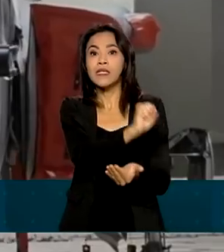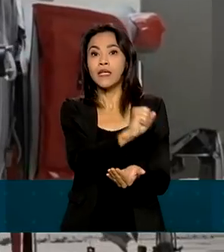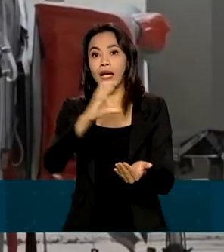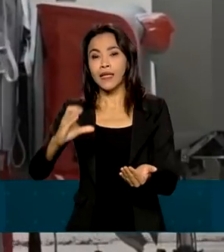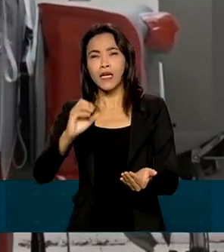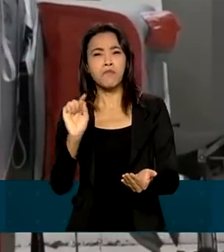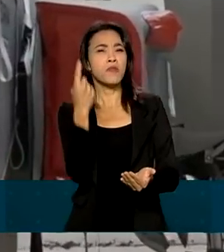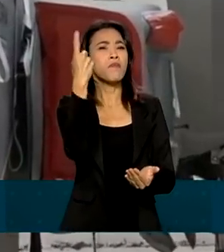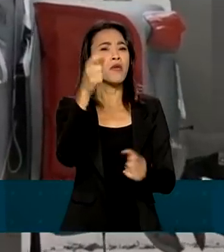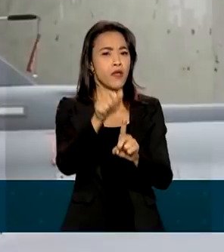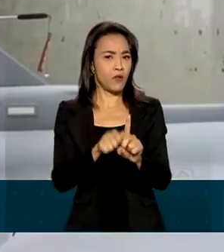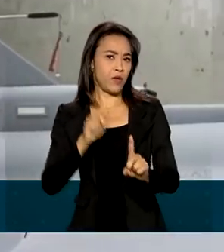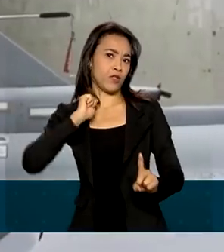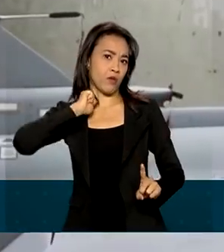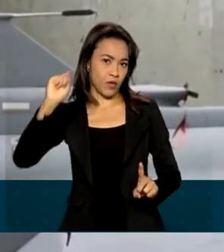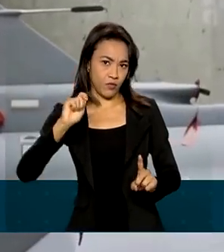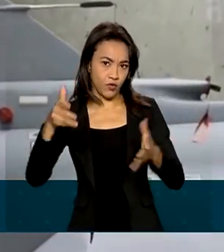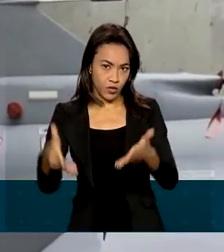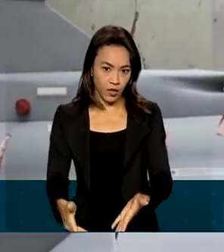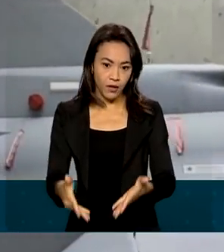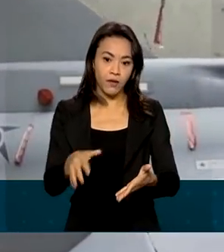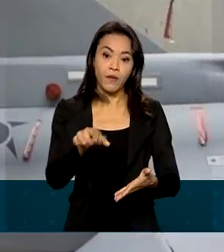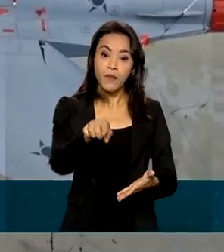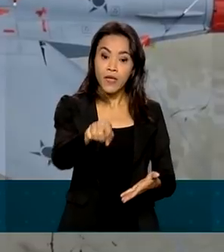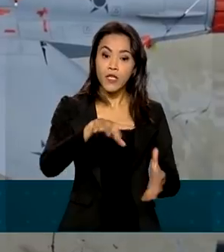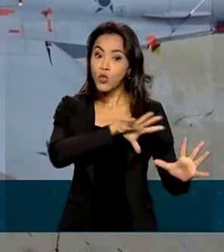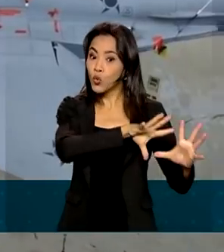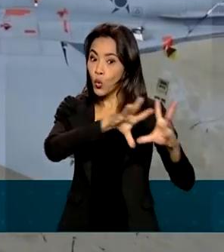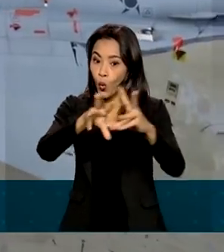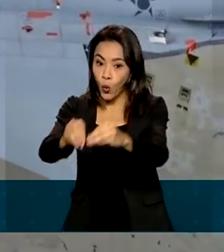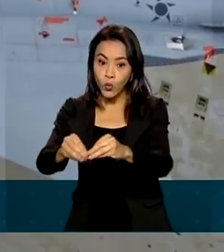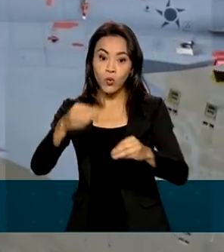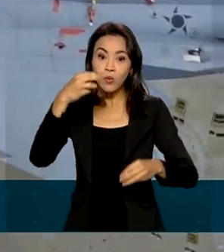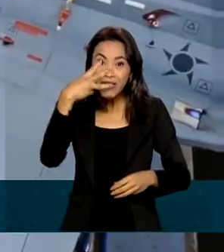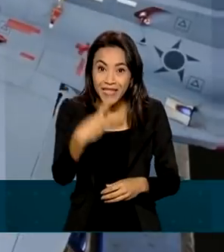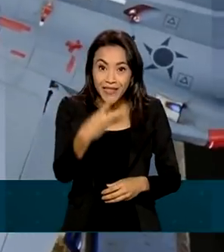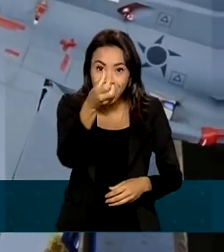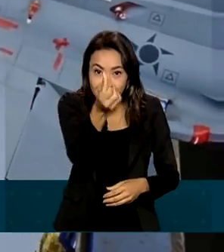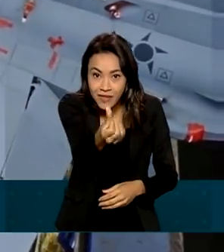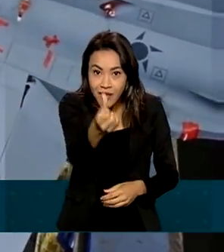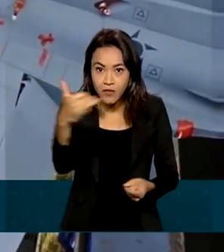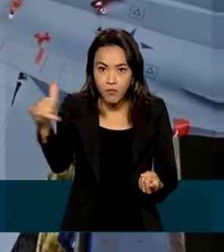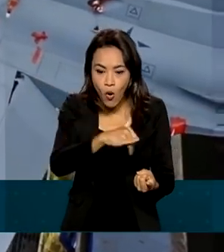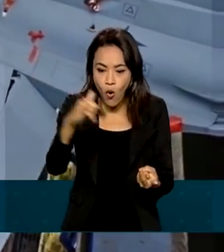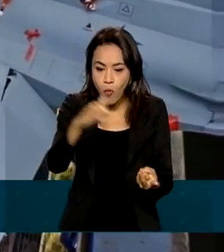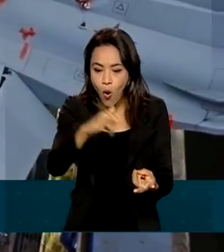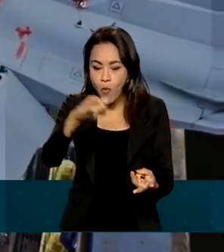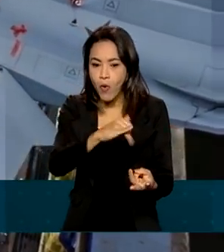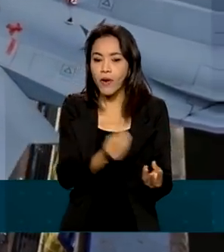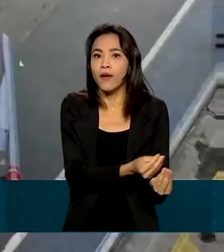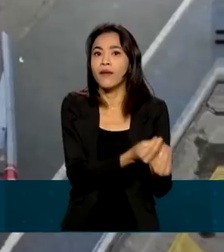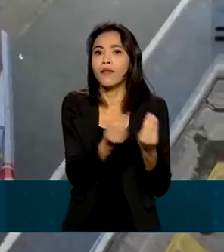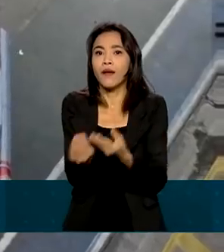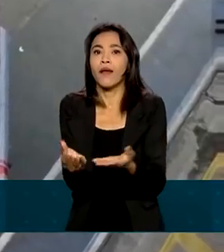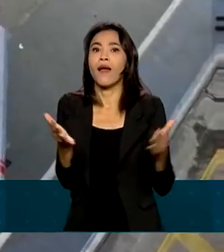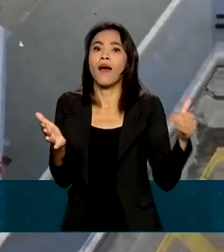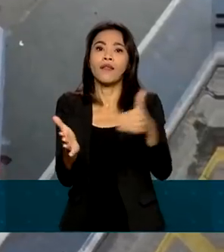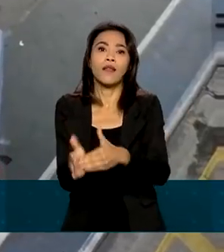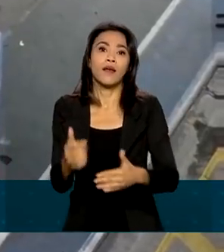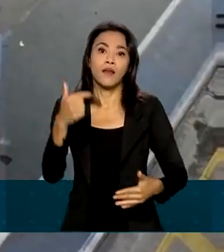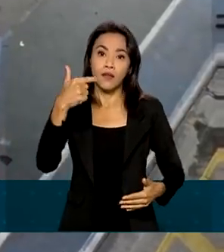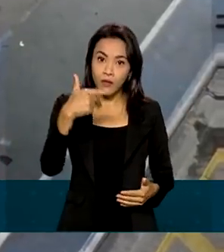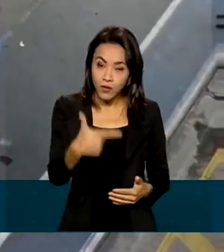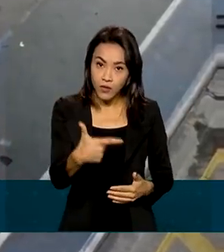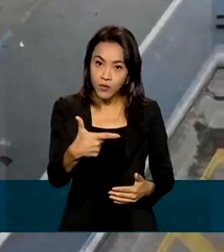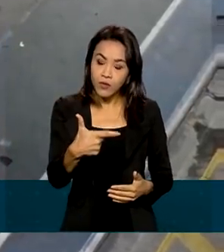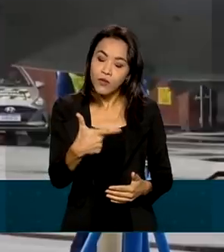1º de abril. A expectativa é que todo lote com 36 aeronaves seja entregue até 2026. O